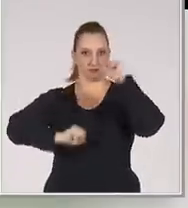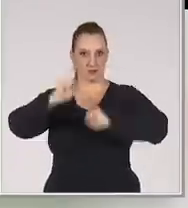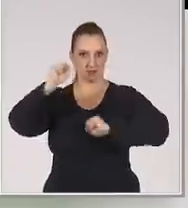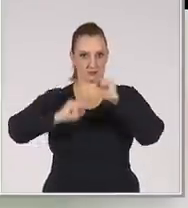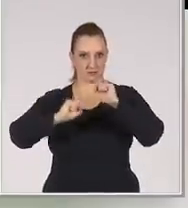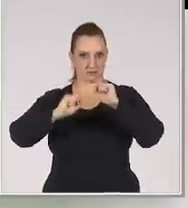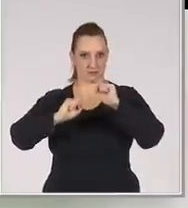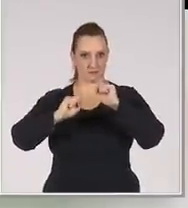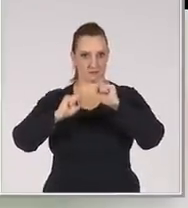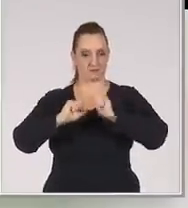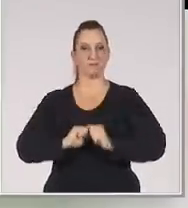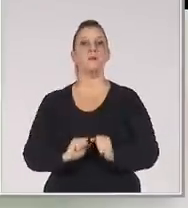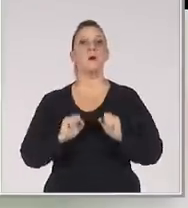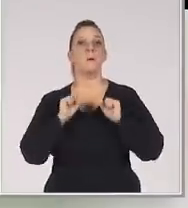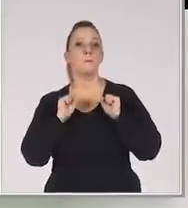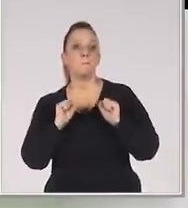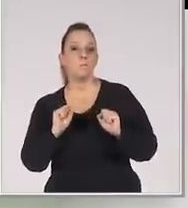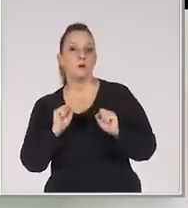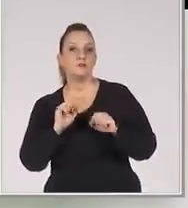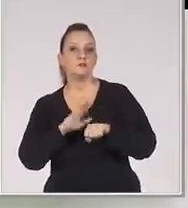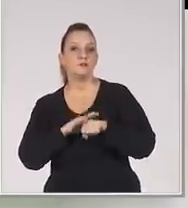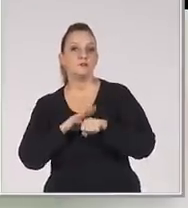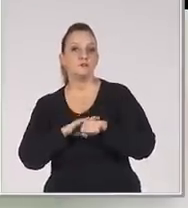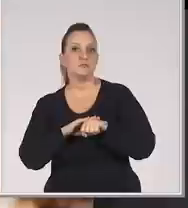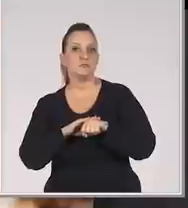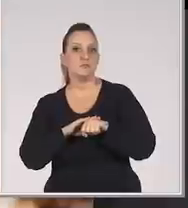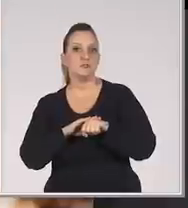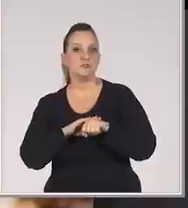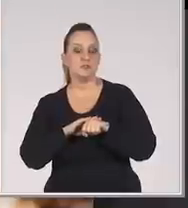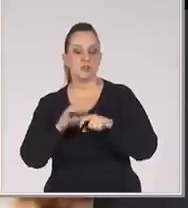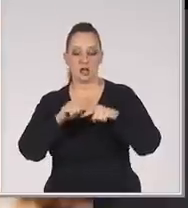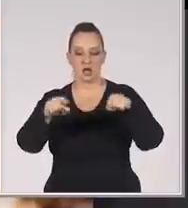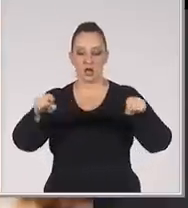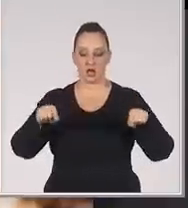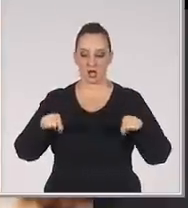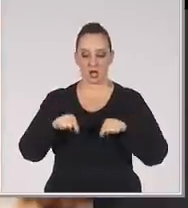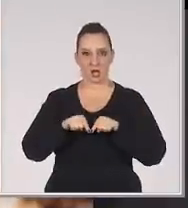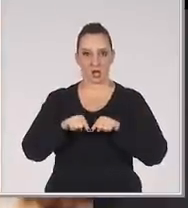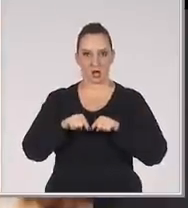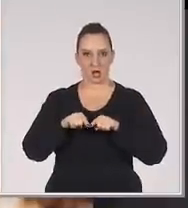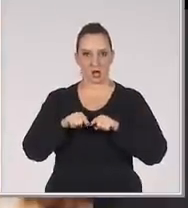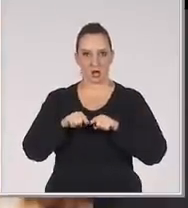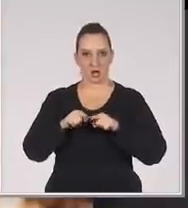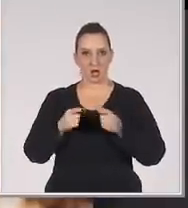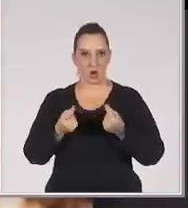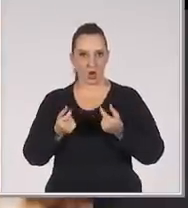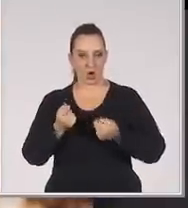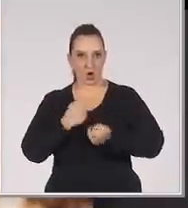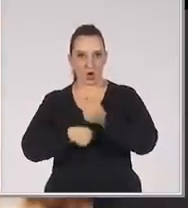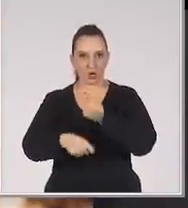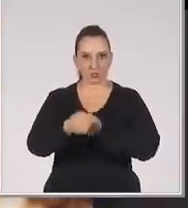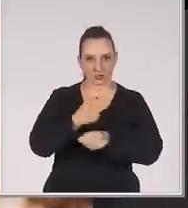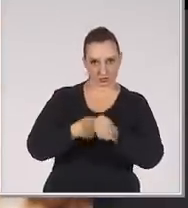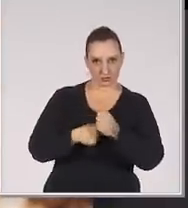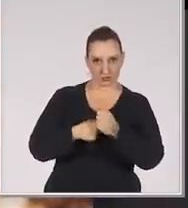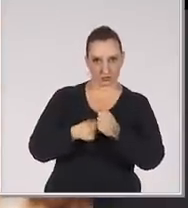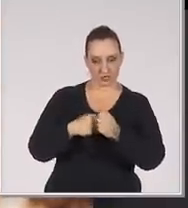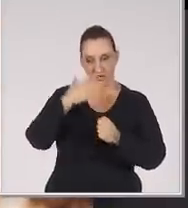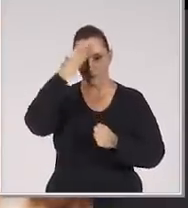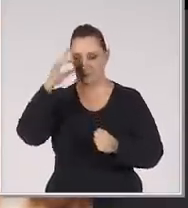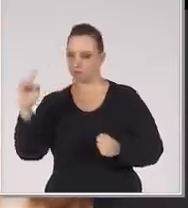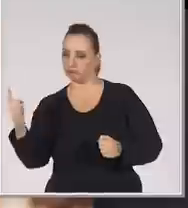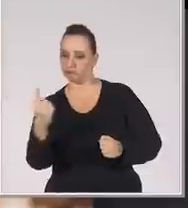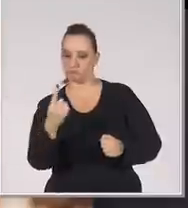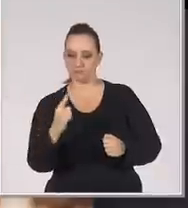Ela pode ser feita como uma loja Que lojas fazem vendas de balcão Então o